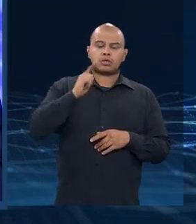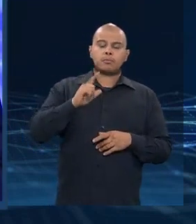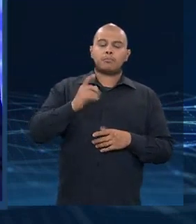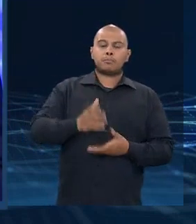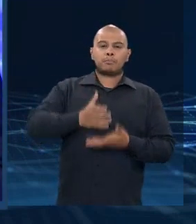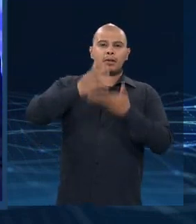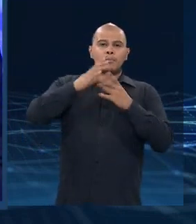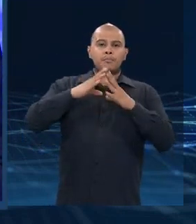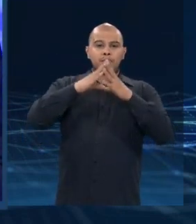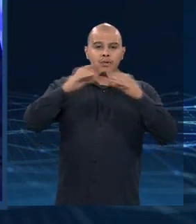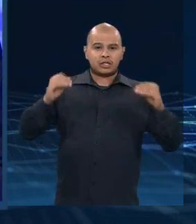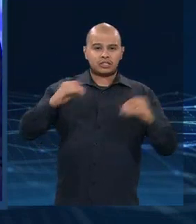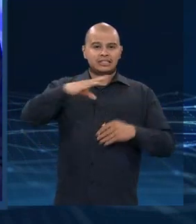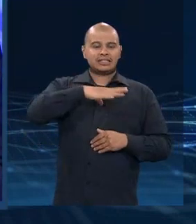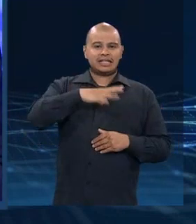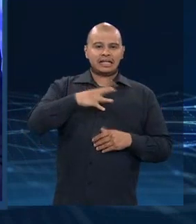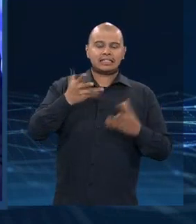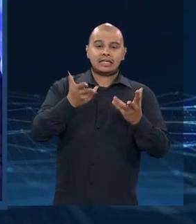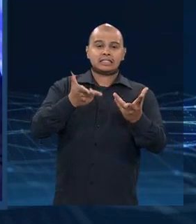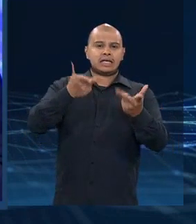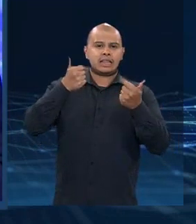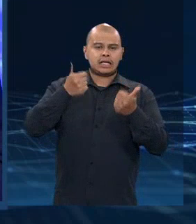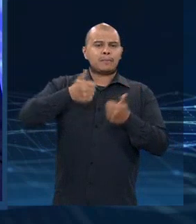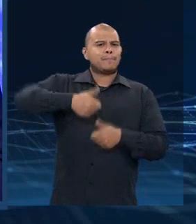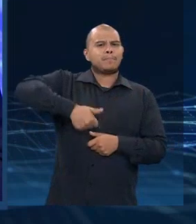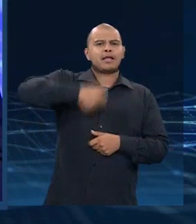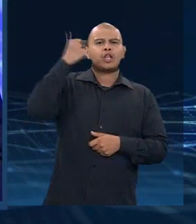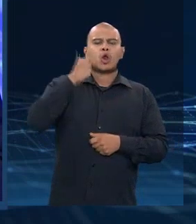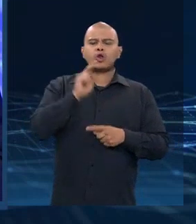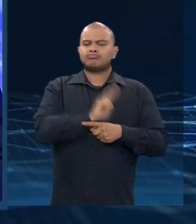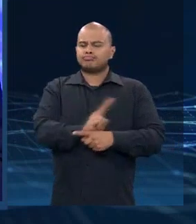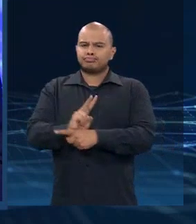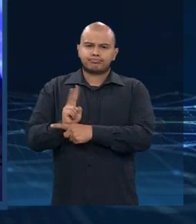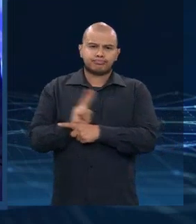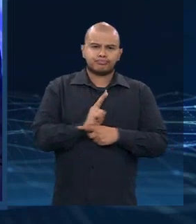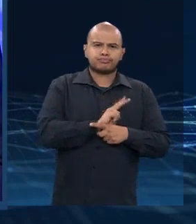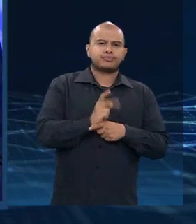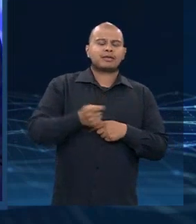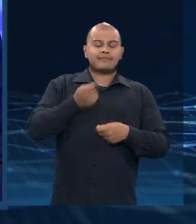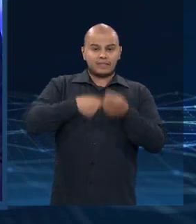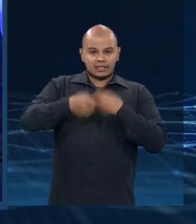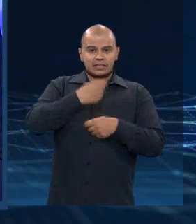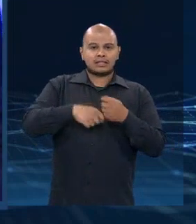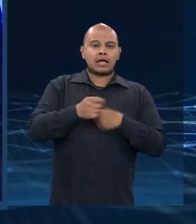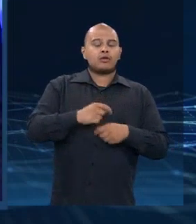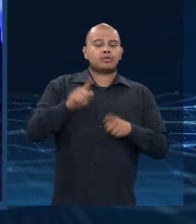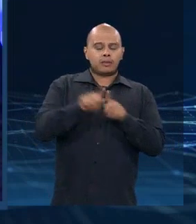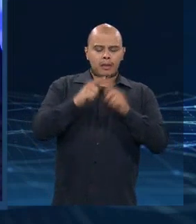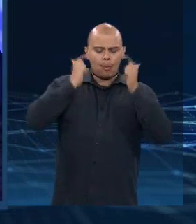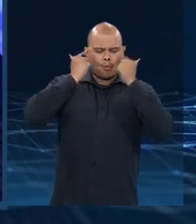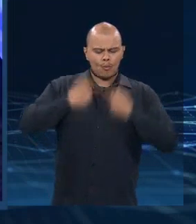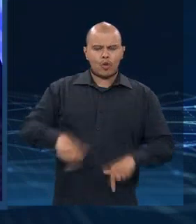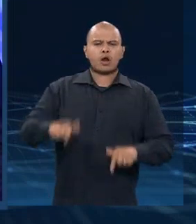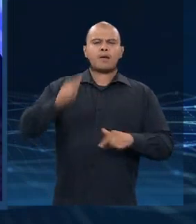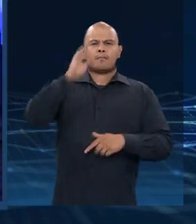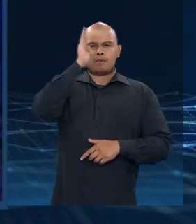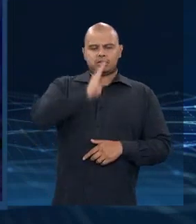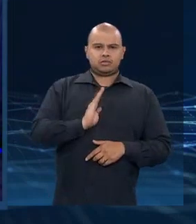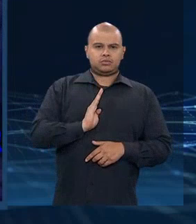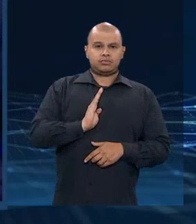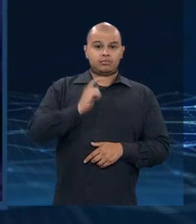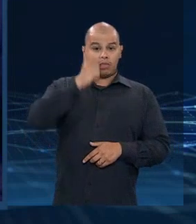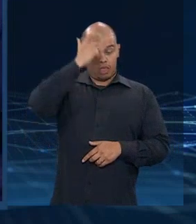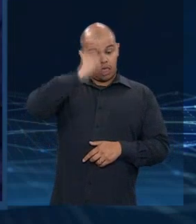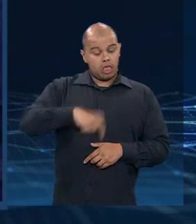Excelentes, a melhor gestão fiscal e transparência do Brasil. Sou um produto da educação,